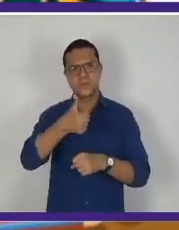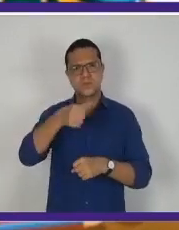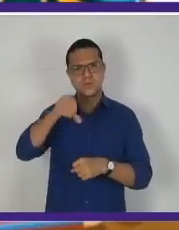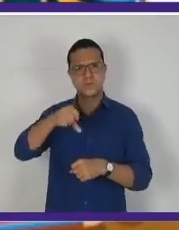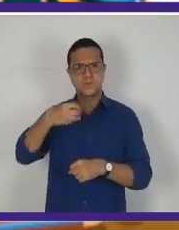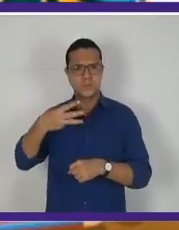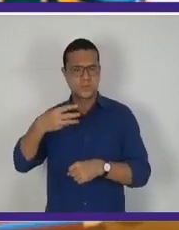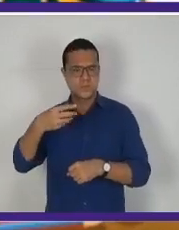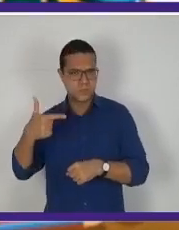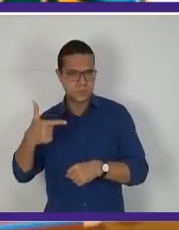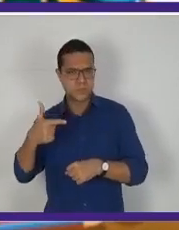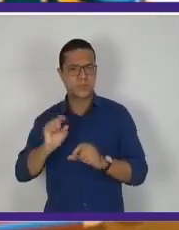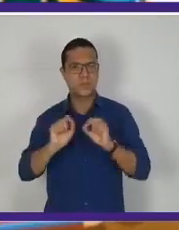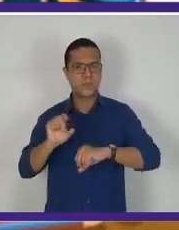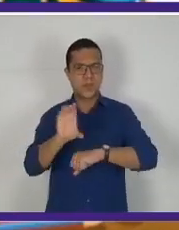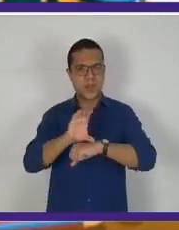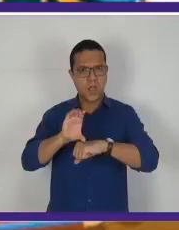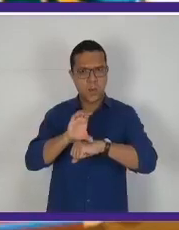de 1934.